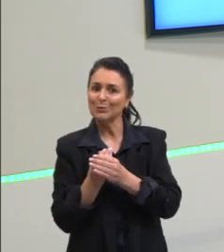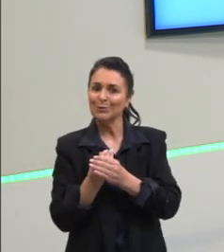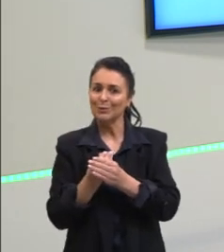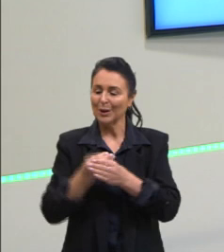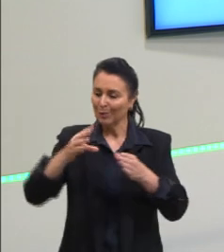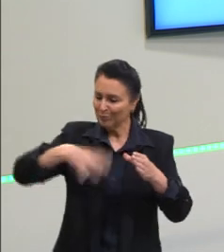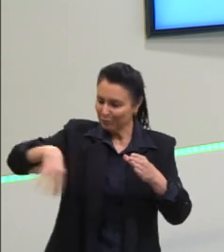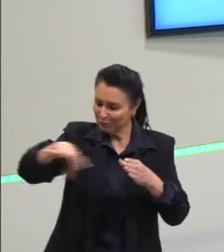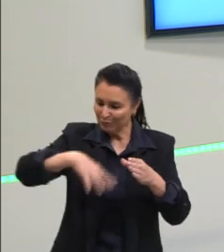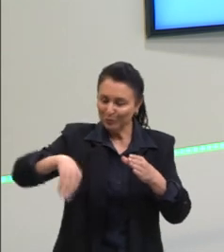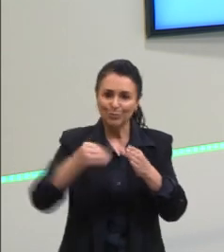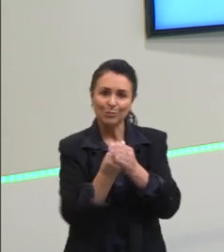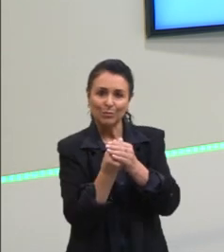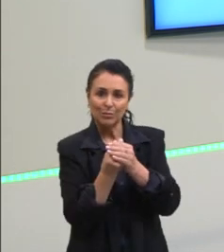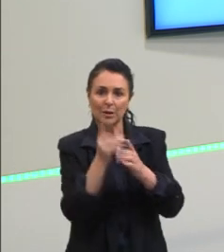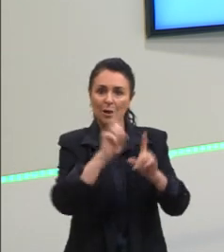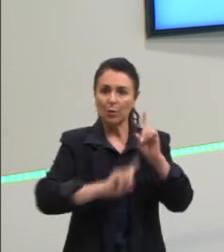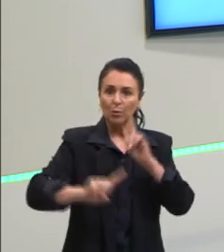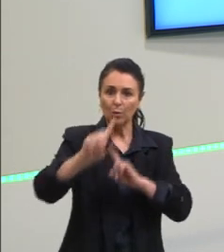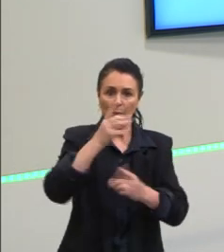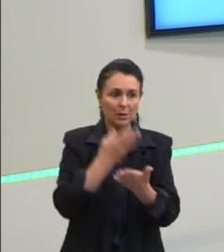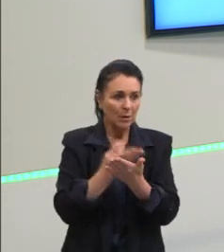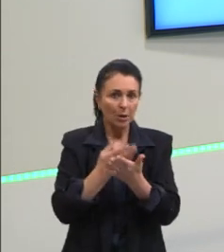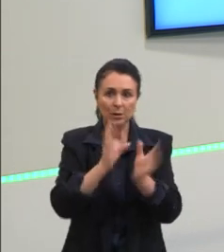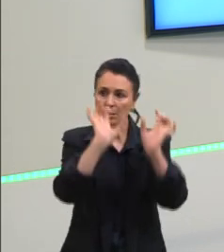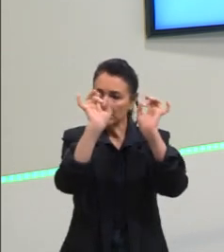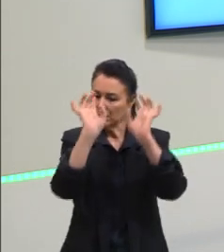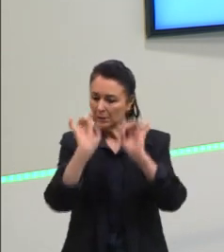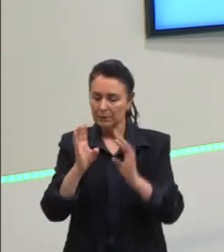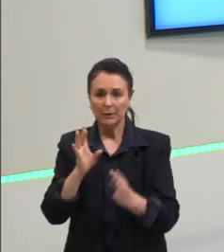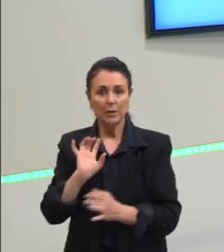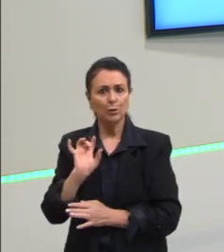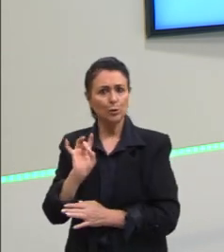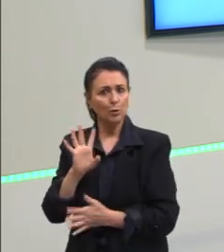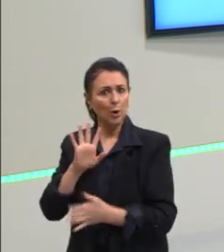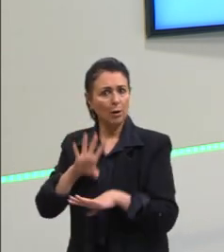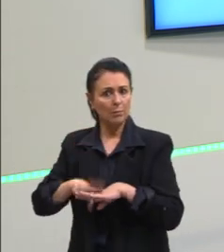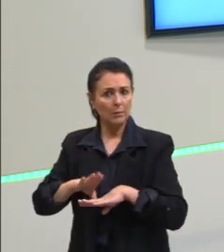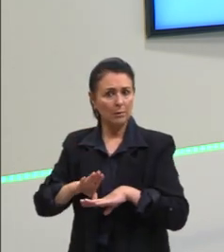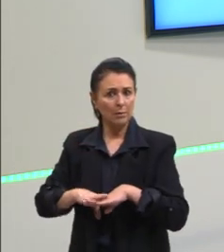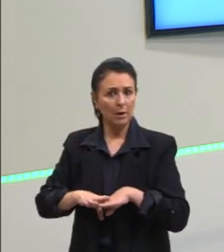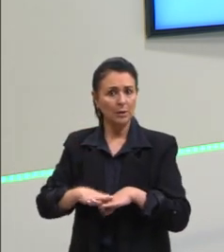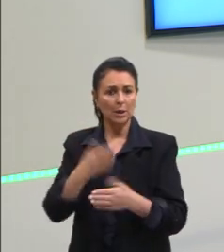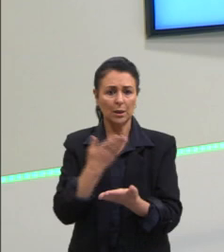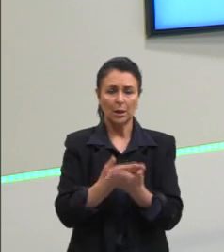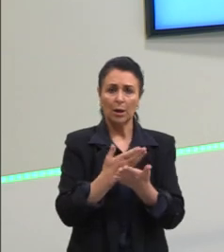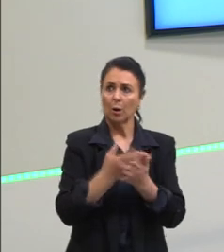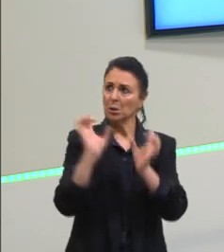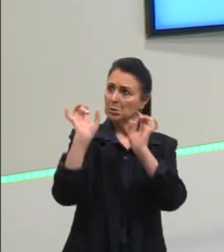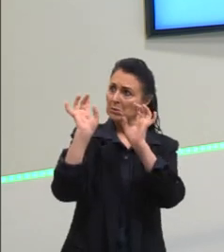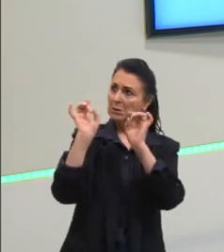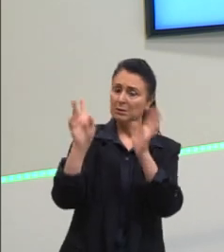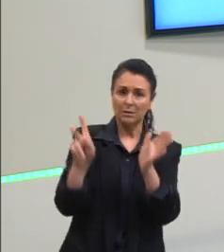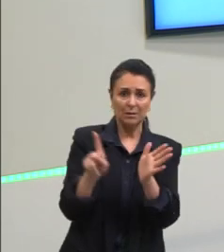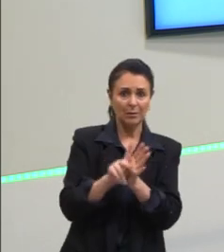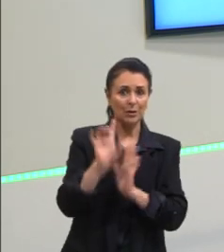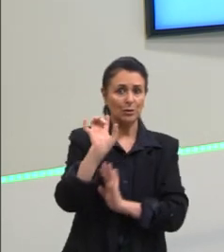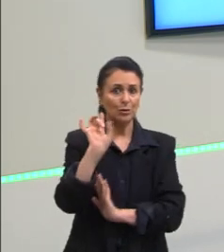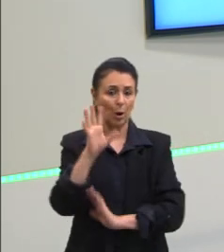exemplo, existe um conjunto de aulas específicas só de matemática, existe um conjunto de aulas específicas só de